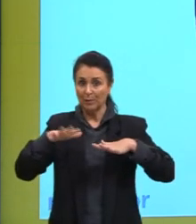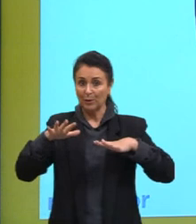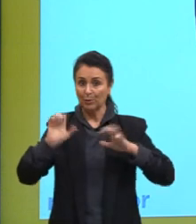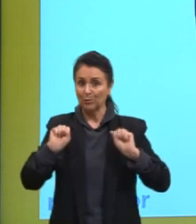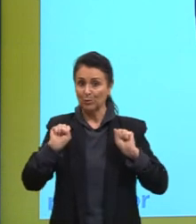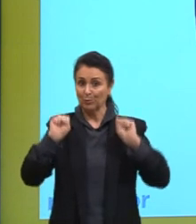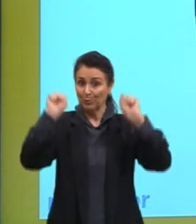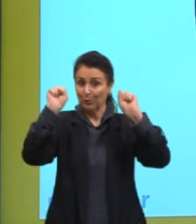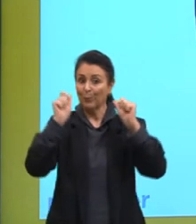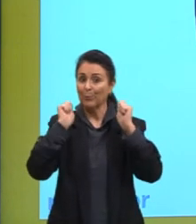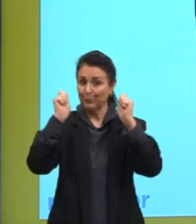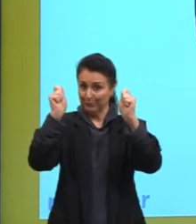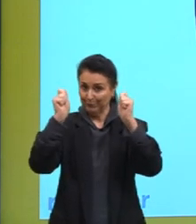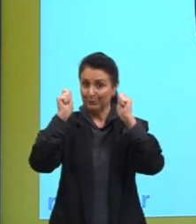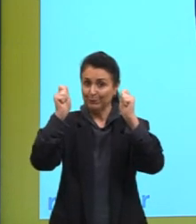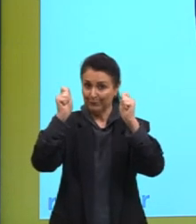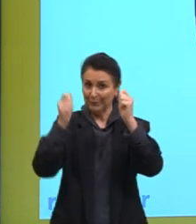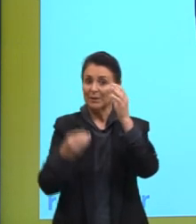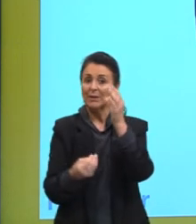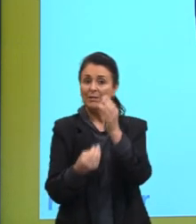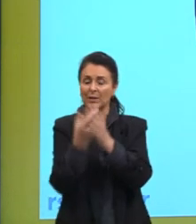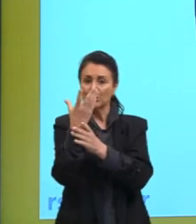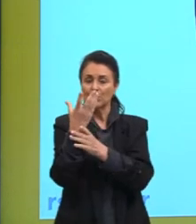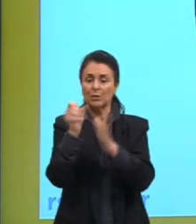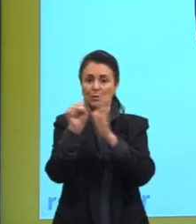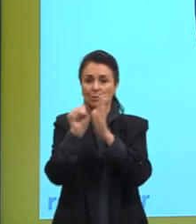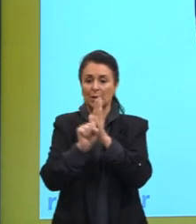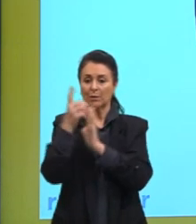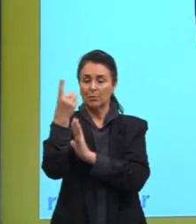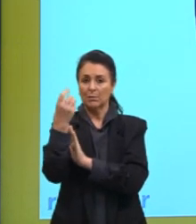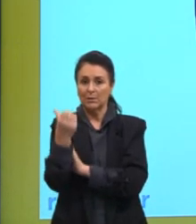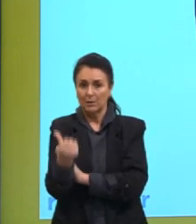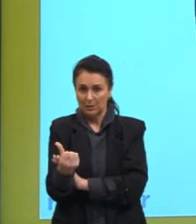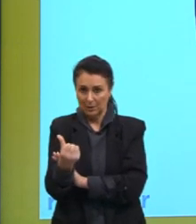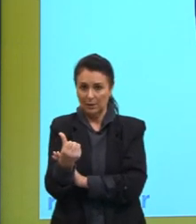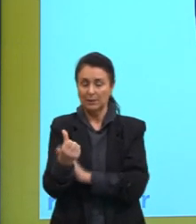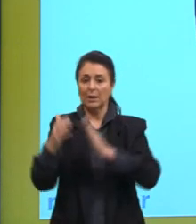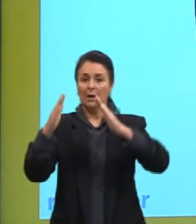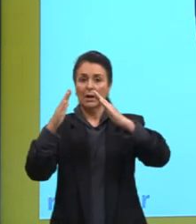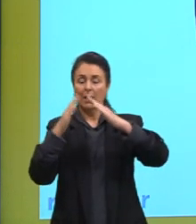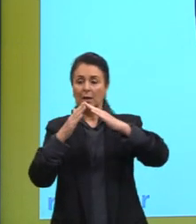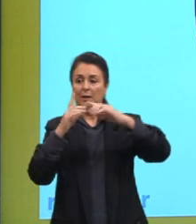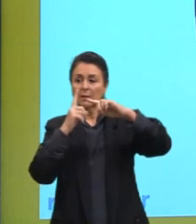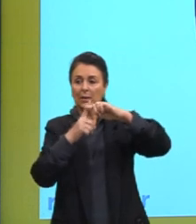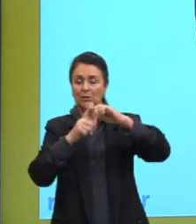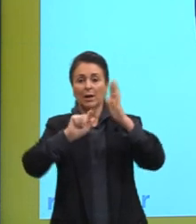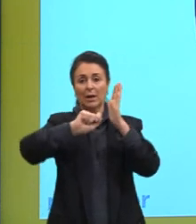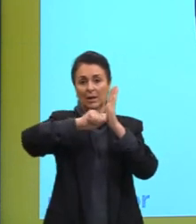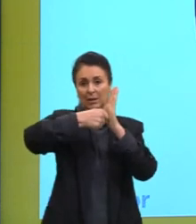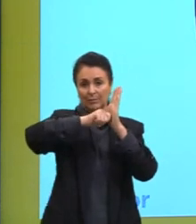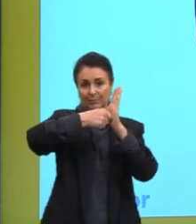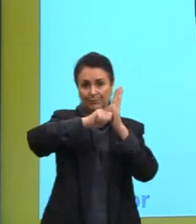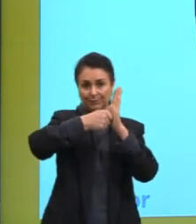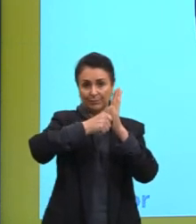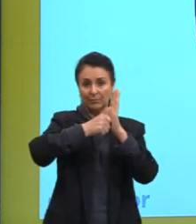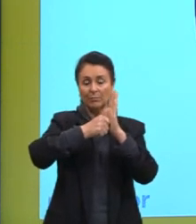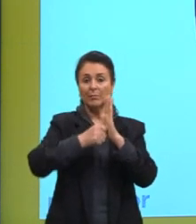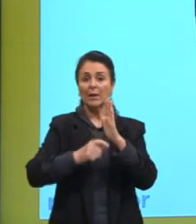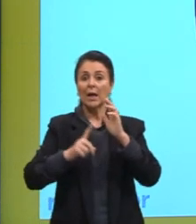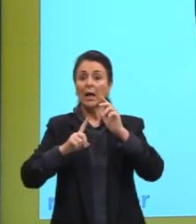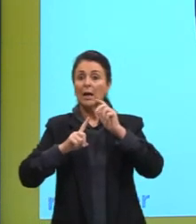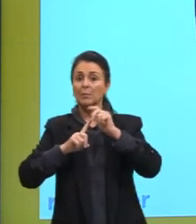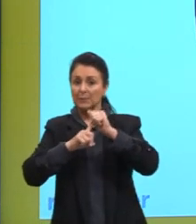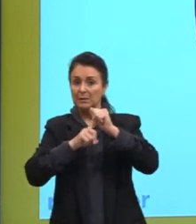e também vão surgir, ainda no século XVI, a Igreja Anglicana, liderada por Henrique VIII,